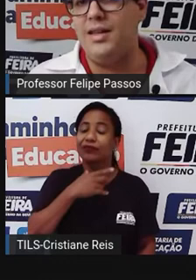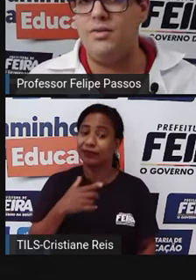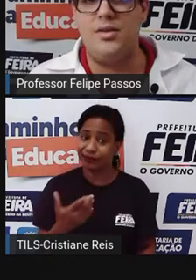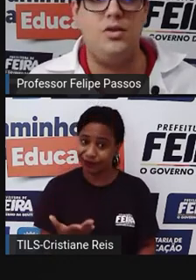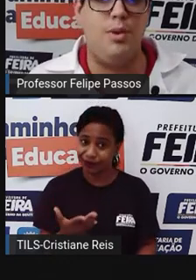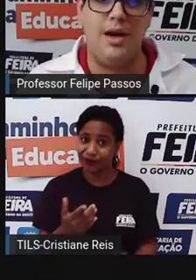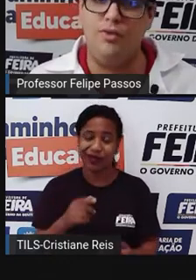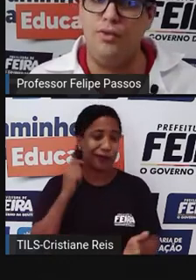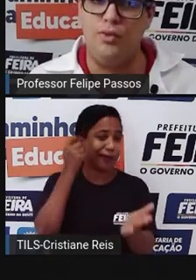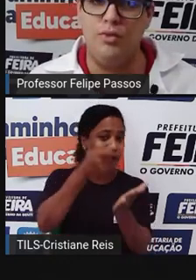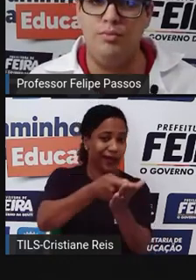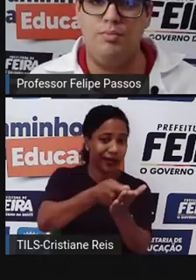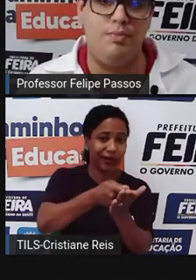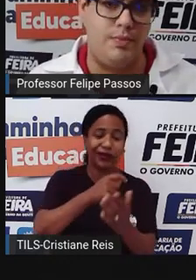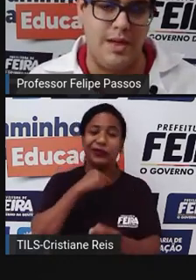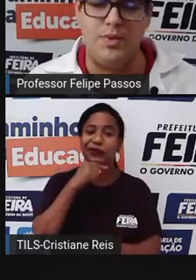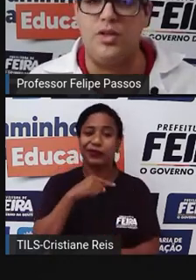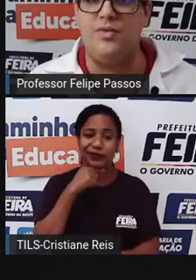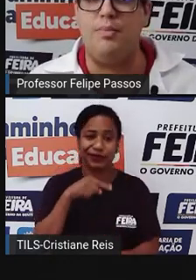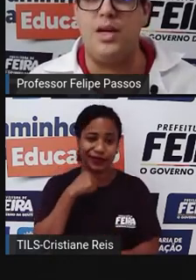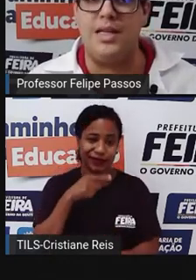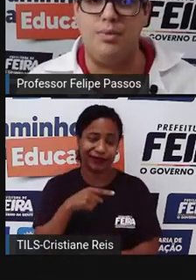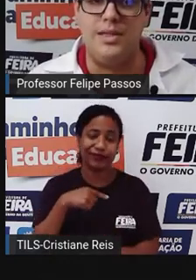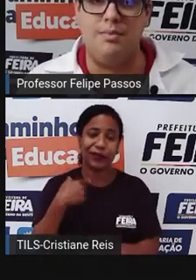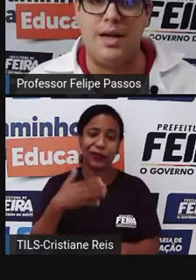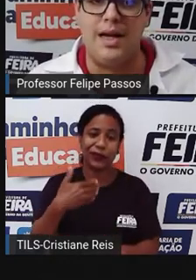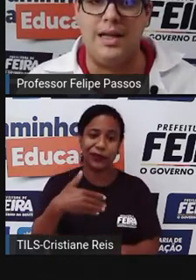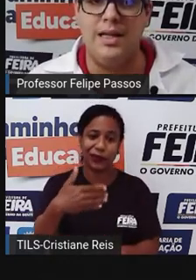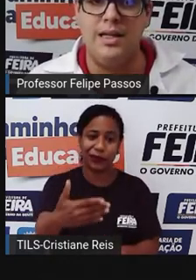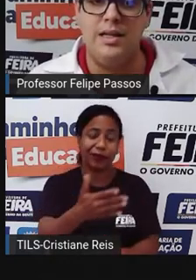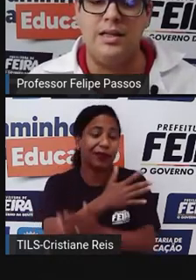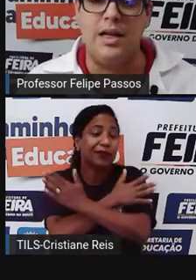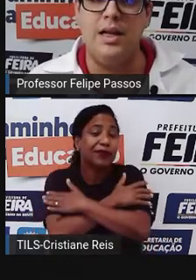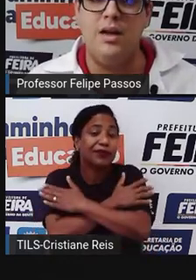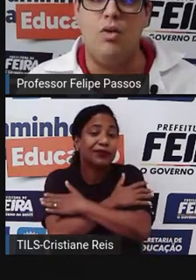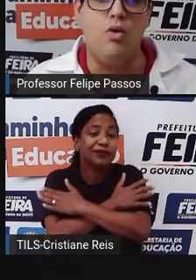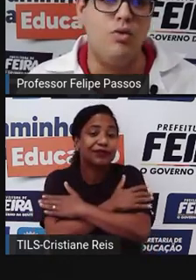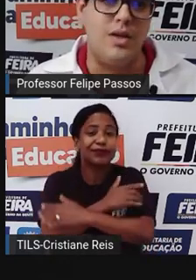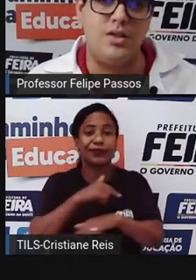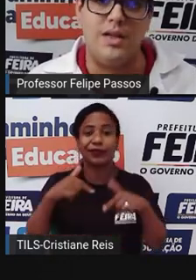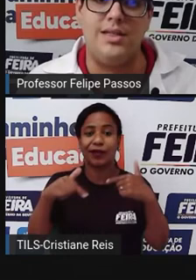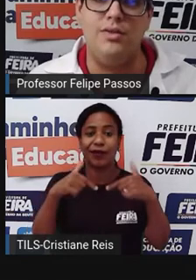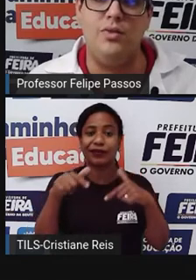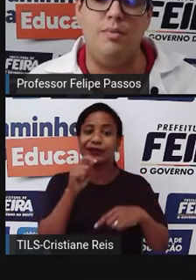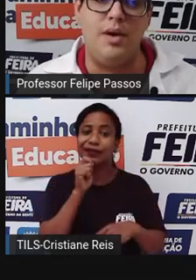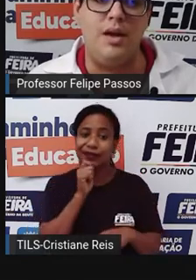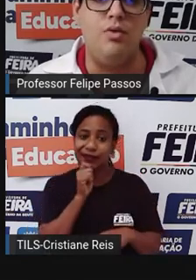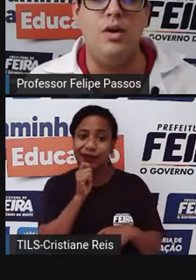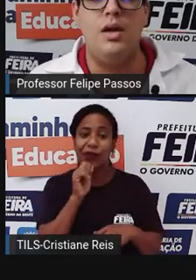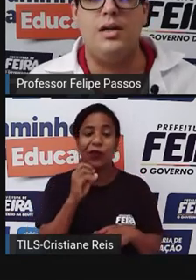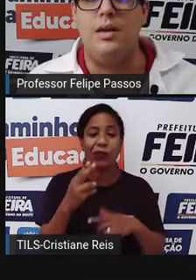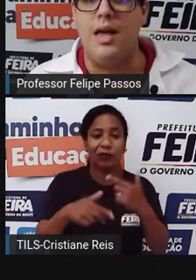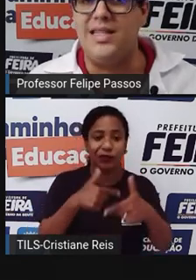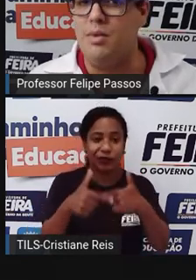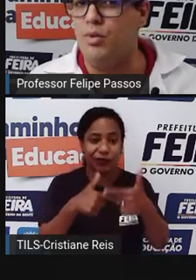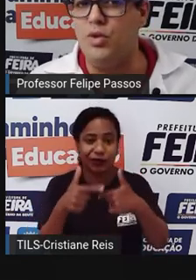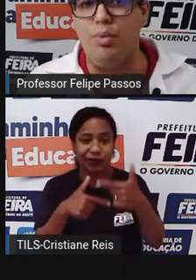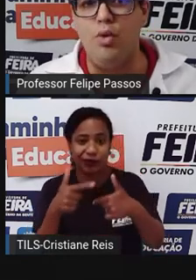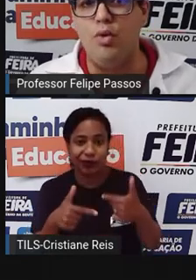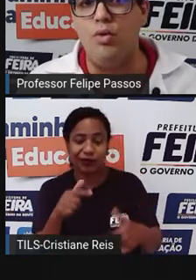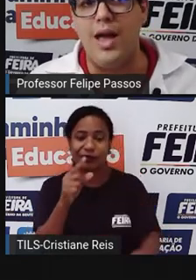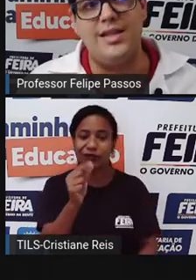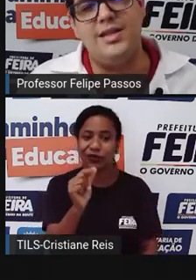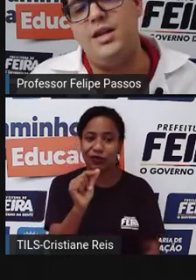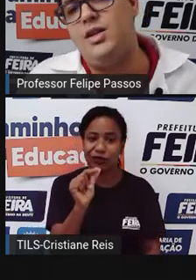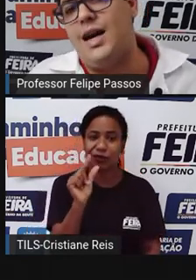você não vai ter condição de pagar no futuro. Se a pessoa estiver, por exemplo, desempregada, né? Ou numa situação de um emprego que receba muito